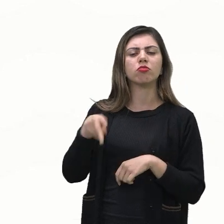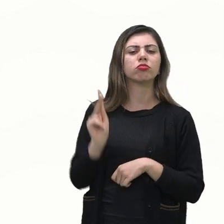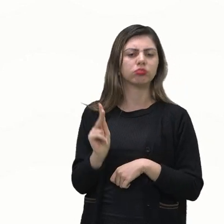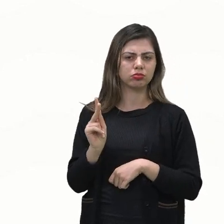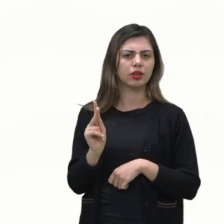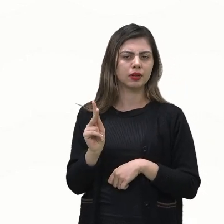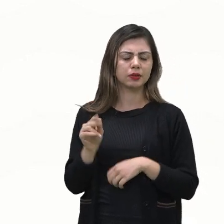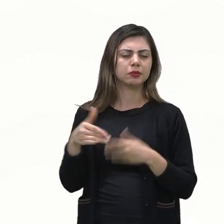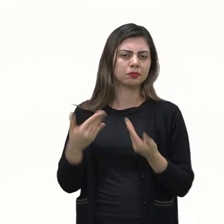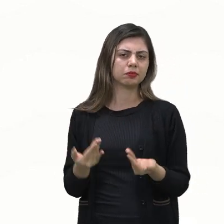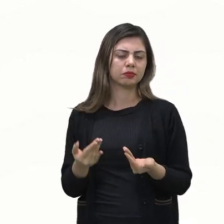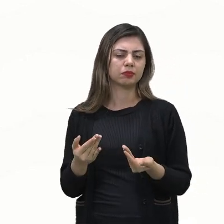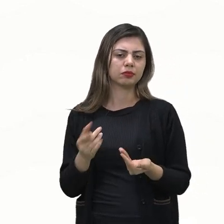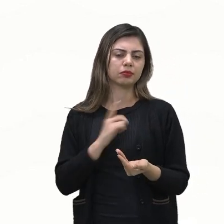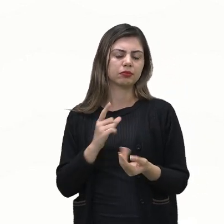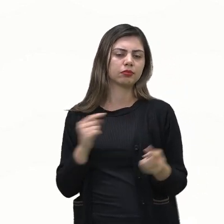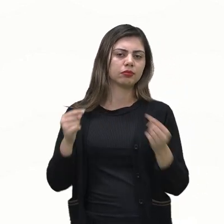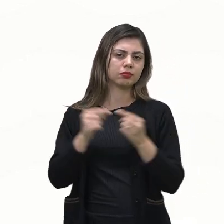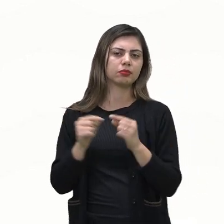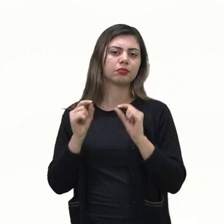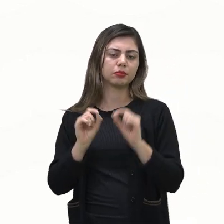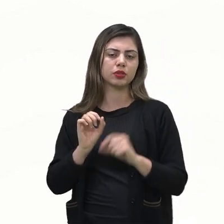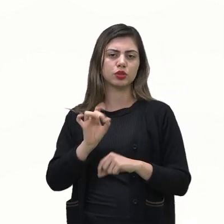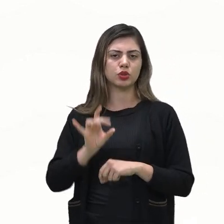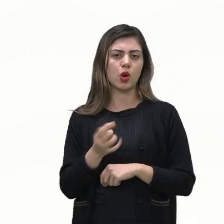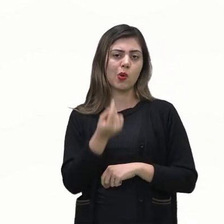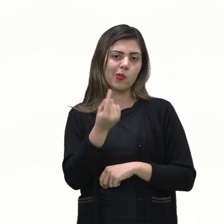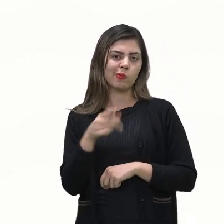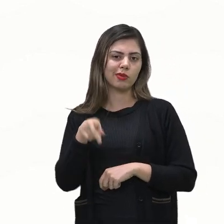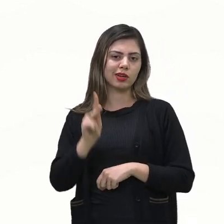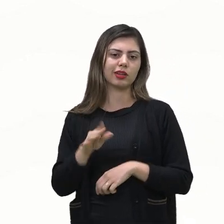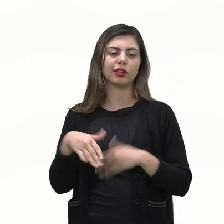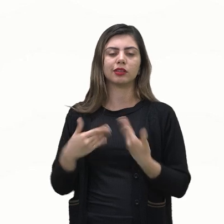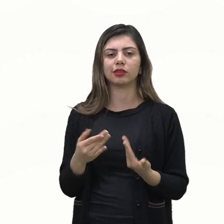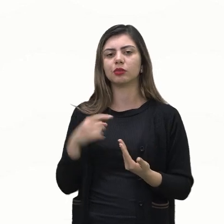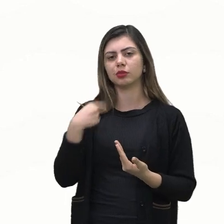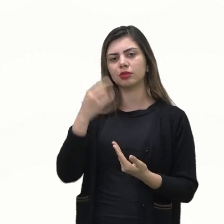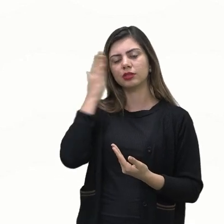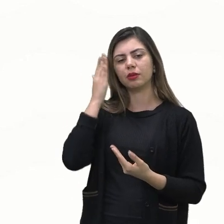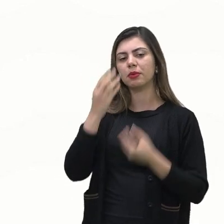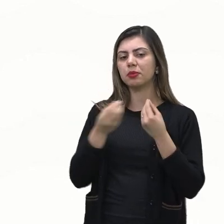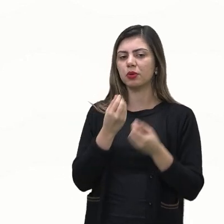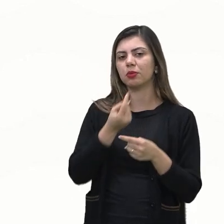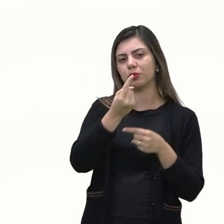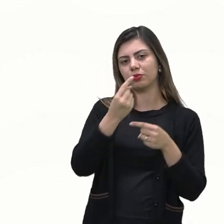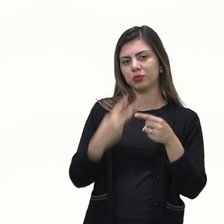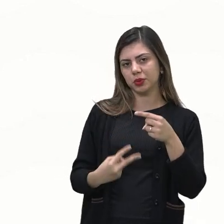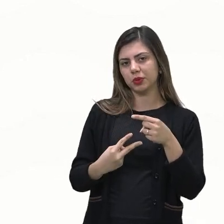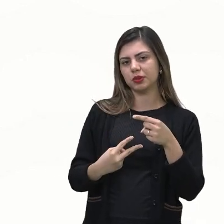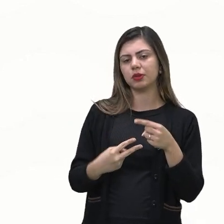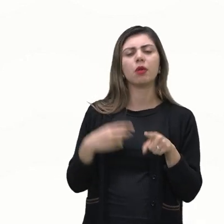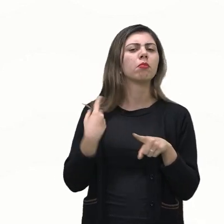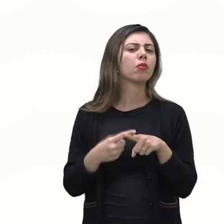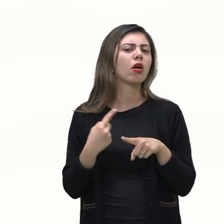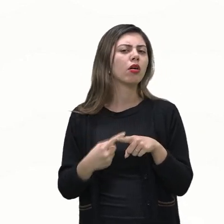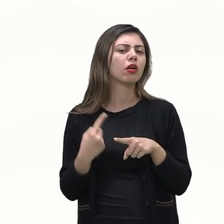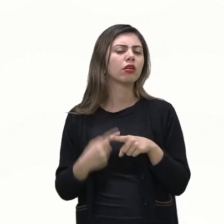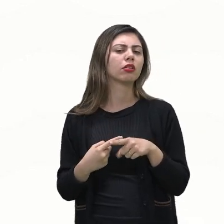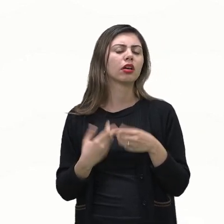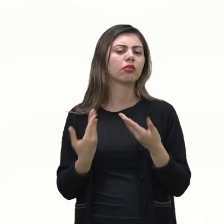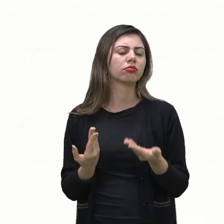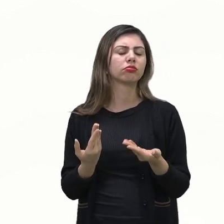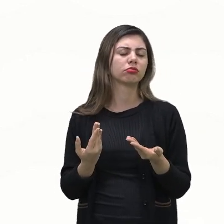então nós temos aqui como resultado um sobre dois por que que a